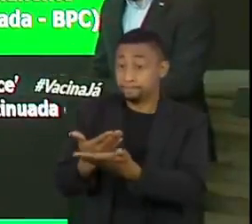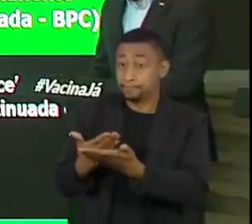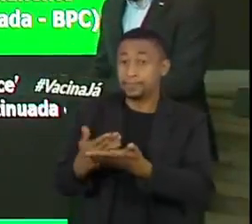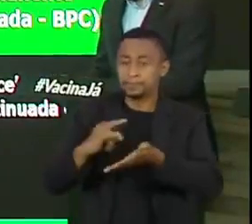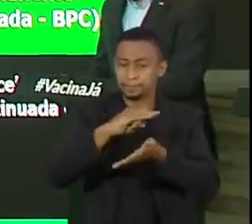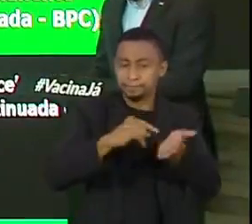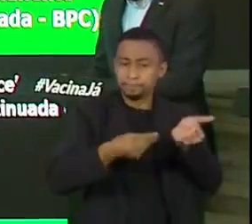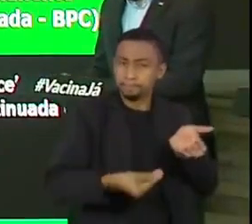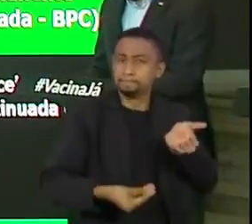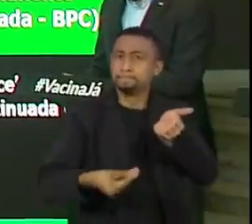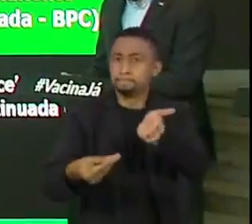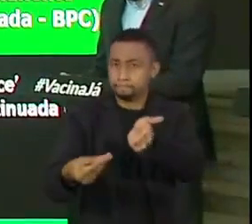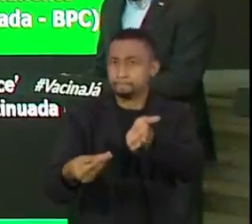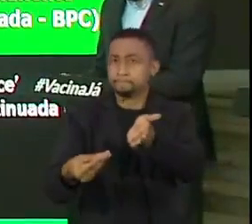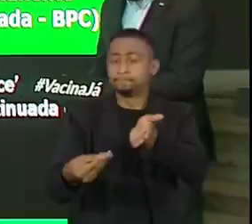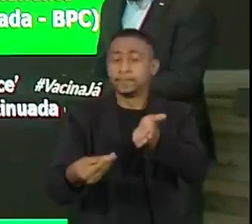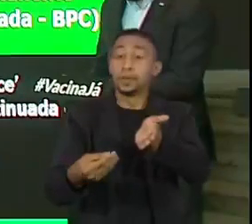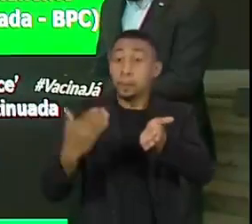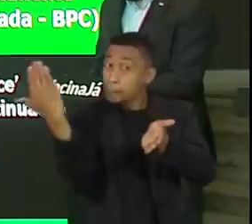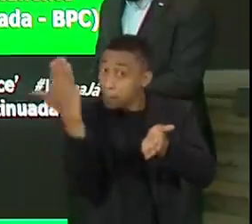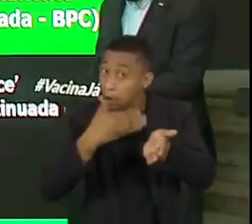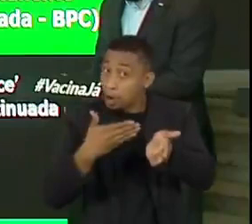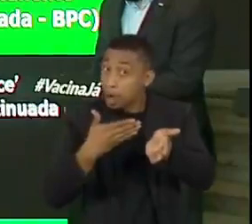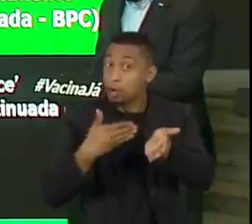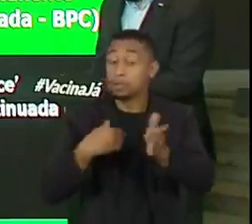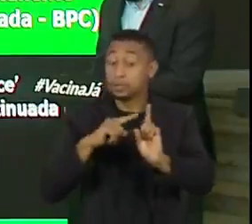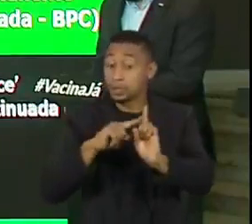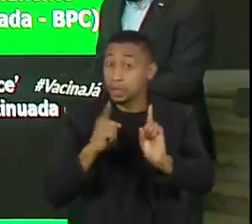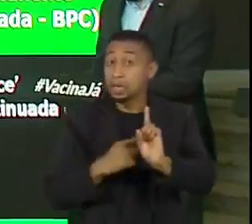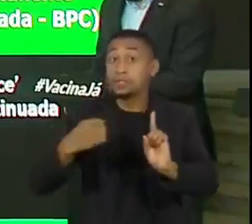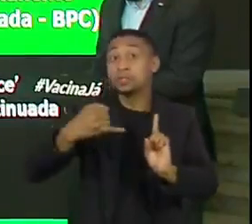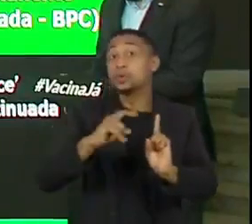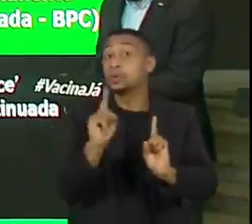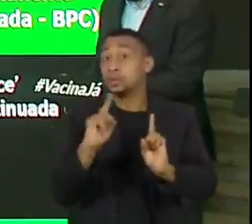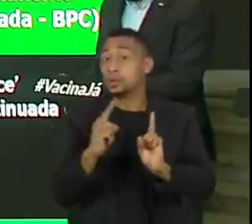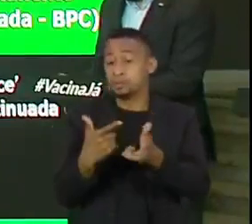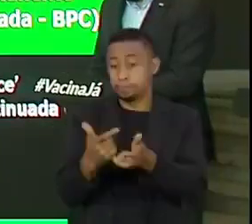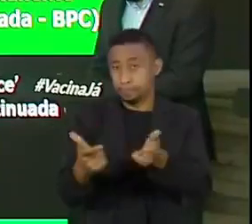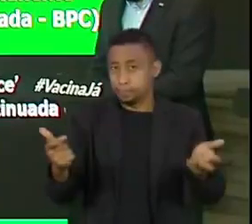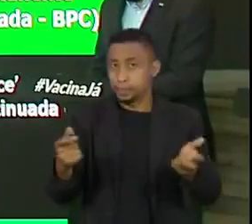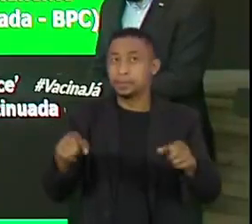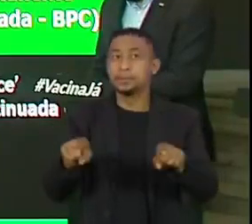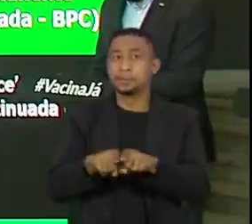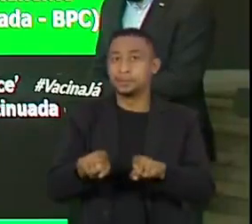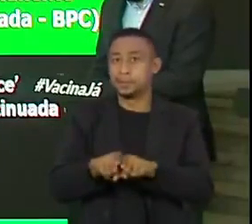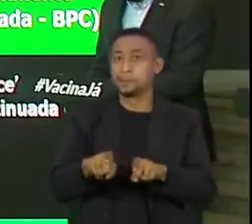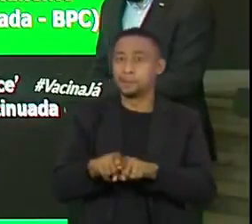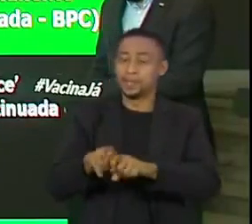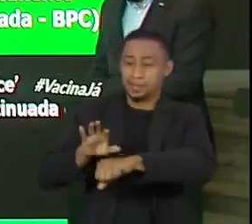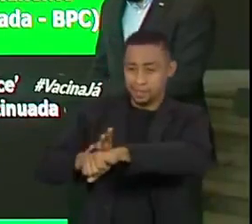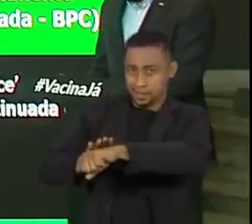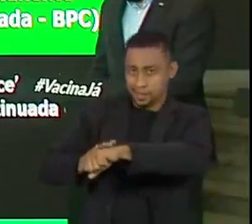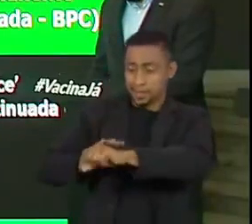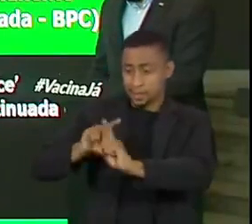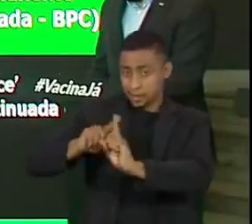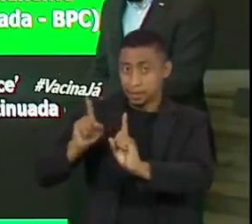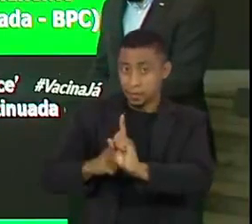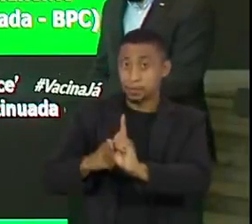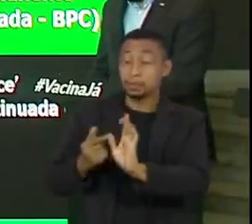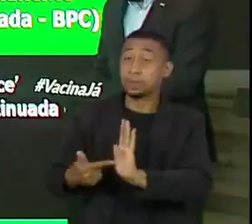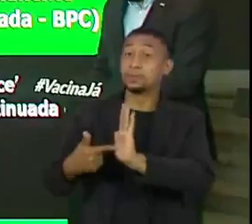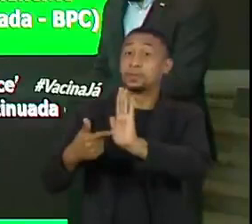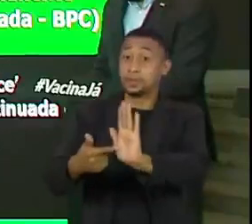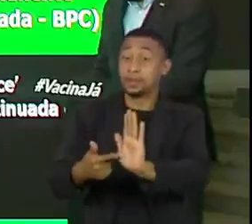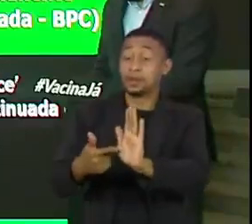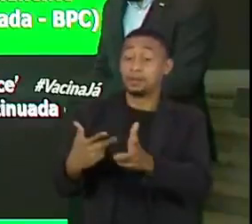de uma carteira de acompanhamento e ou pré-natal ou laudo médico. E no caso das puérperas, basta apresentar a declaração de nascimento da